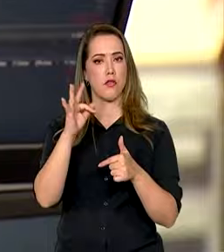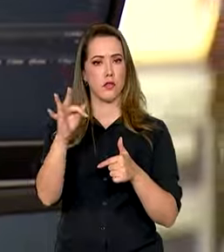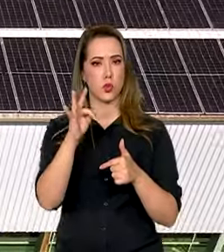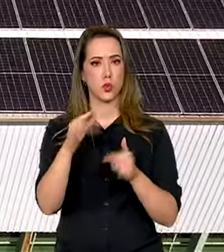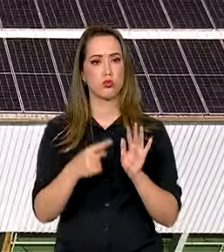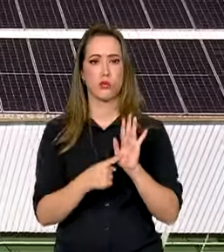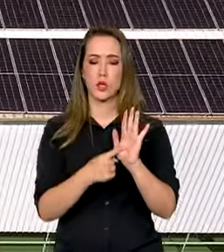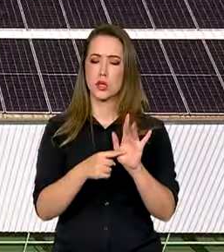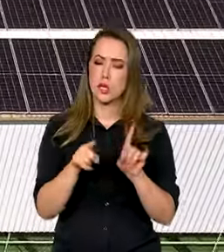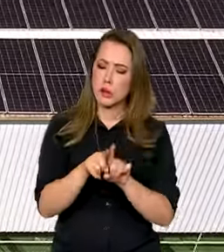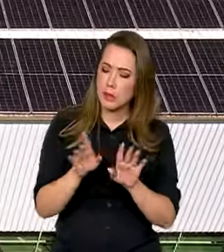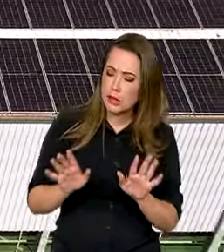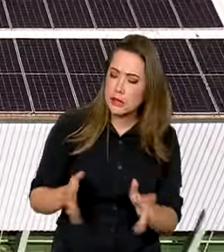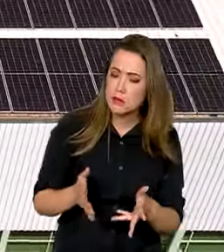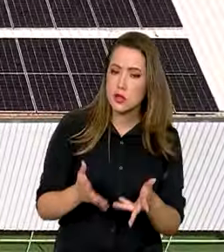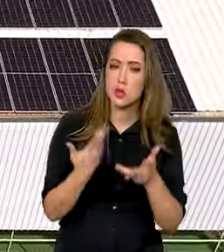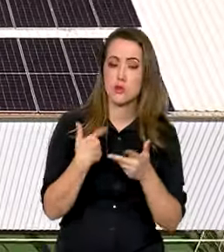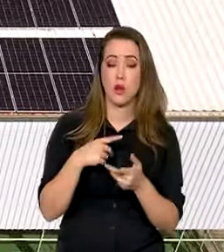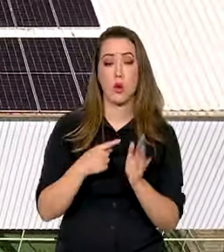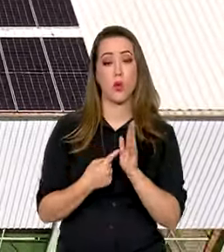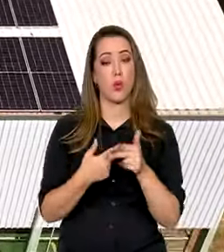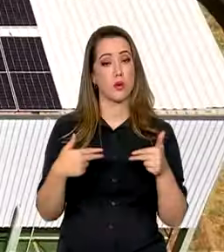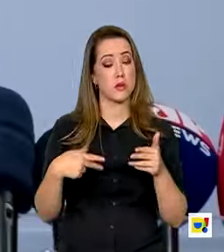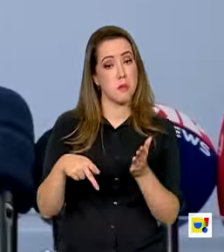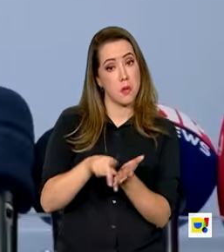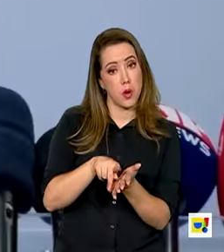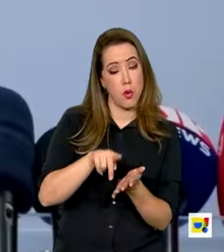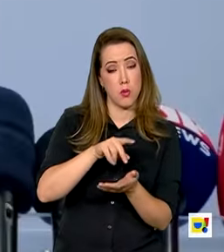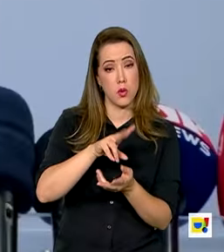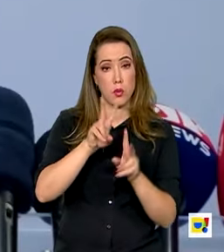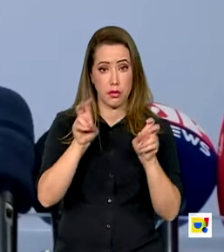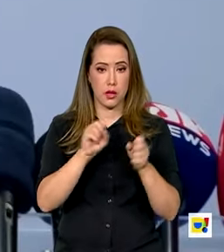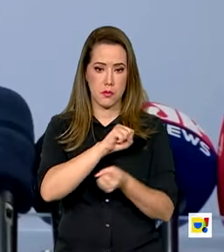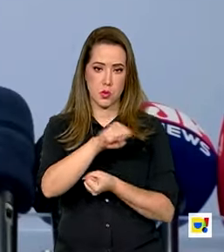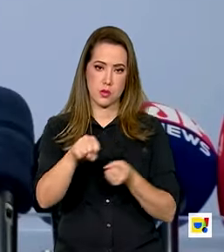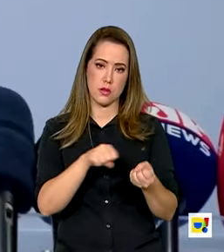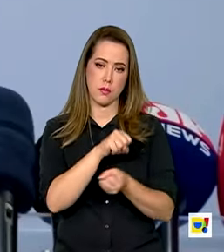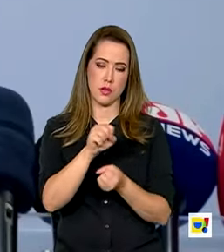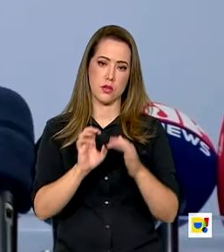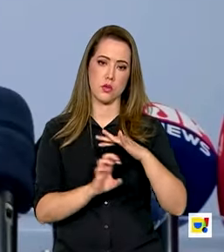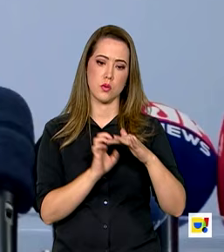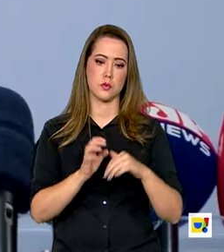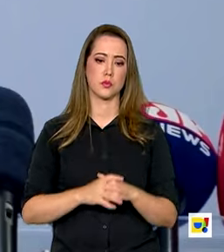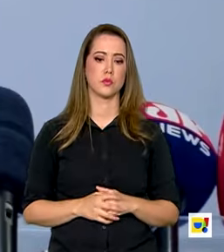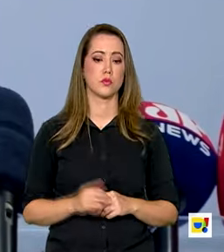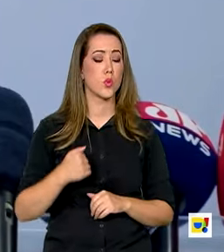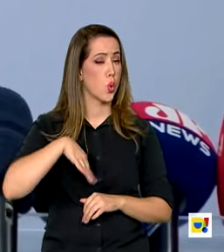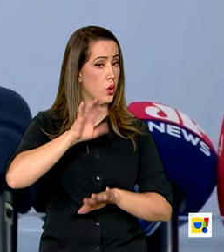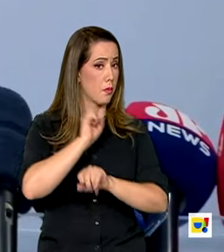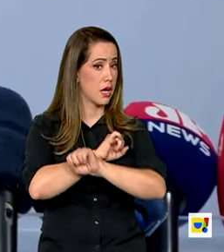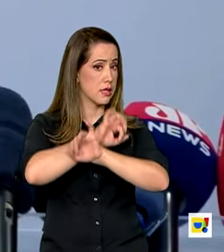mas também incentiva práticas sustentáveis nas empresas. Quanto mais transparentes, comprometidos